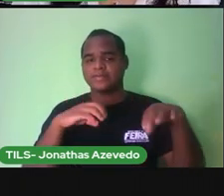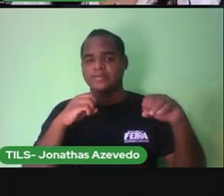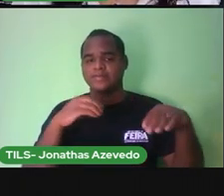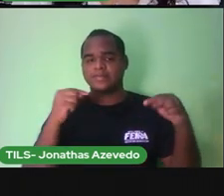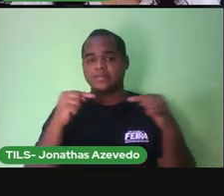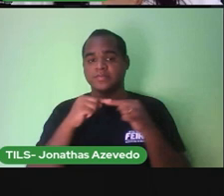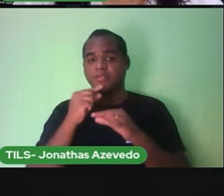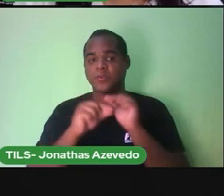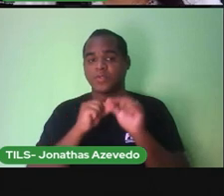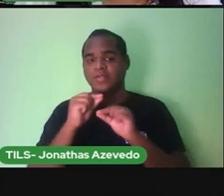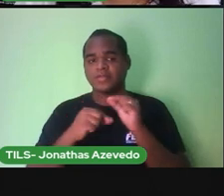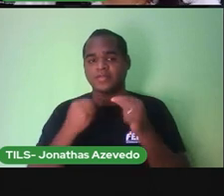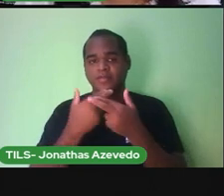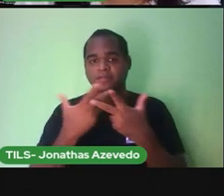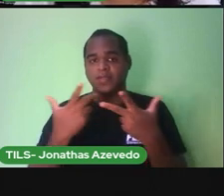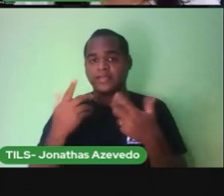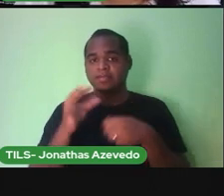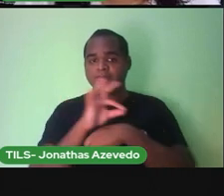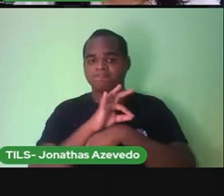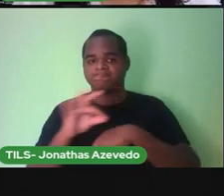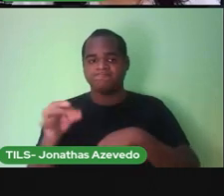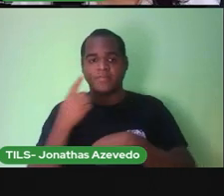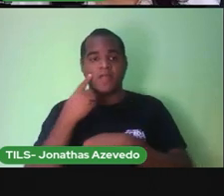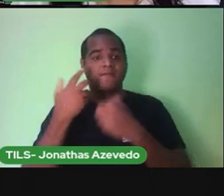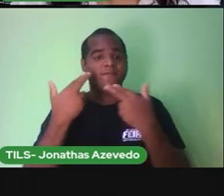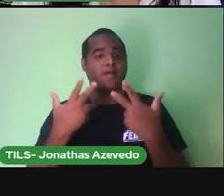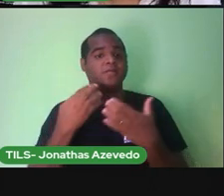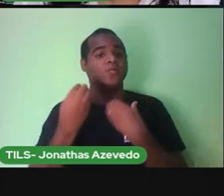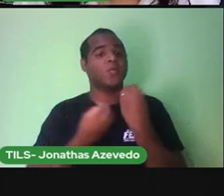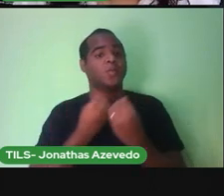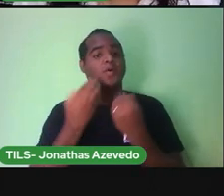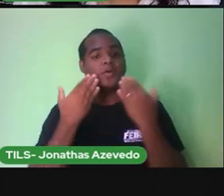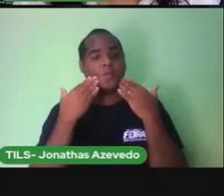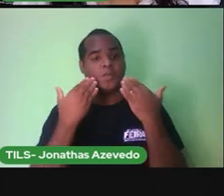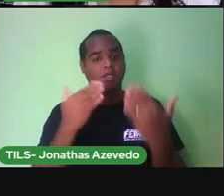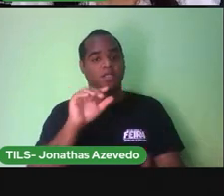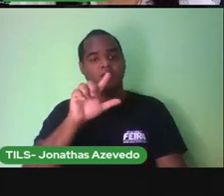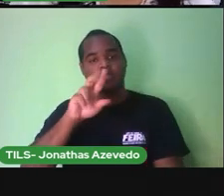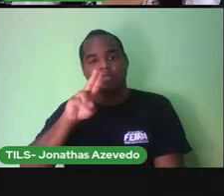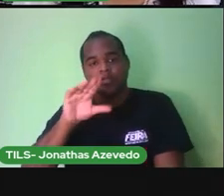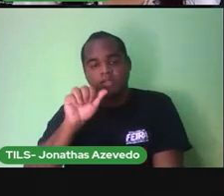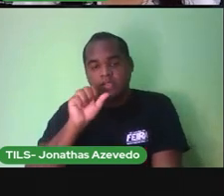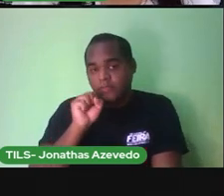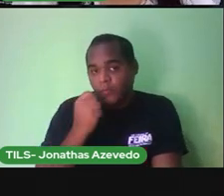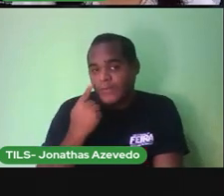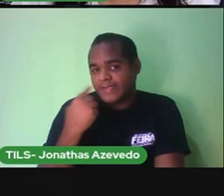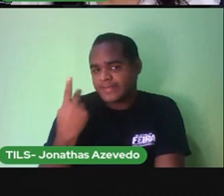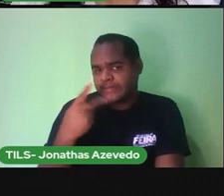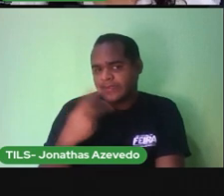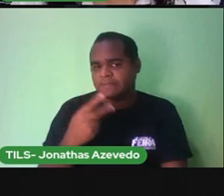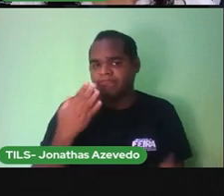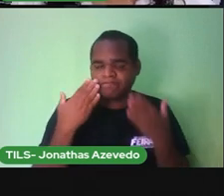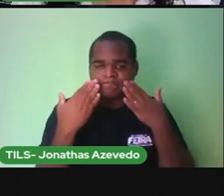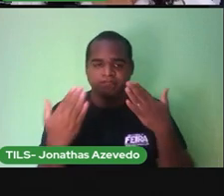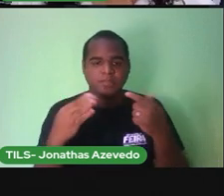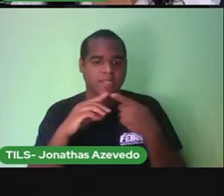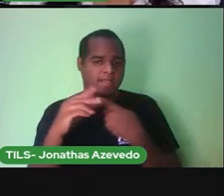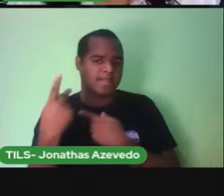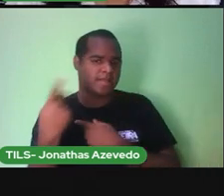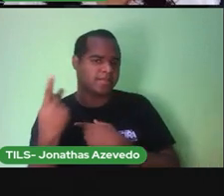De comprimento E queria mostrar Para Lucas Que medir Os objetos Com as medidas Não